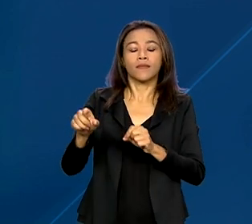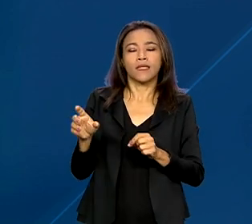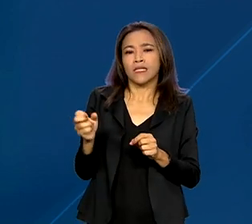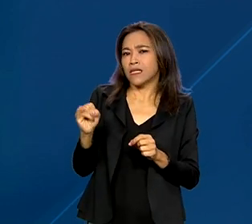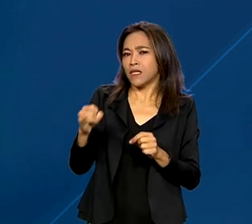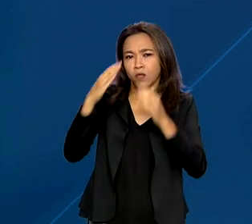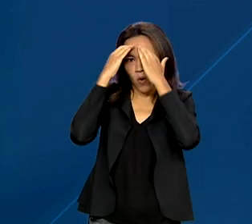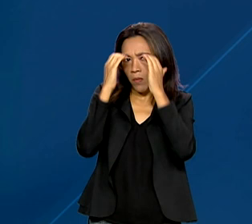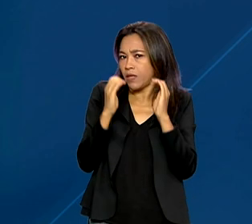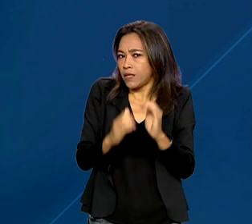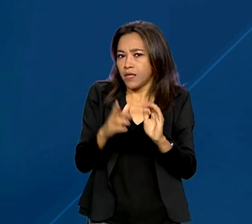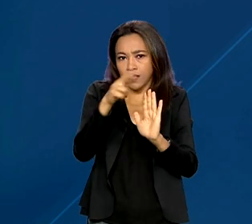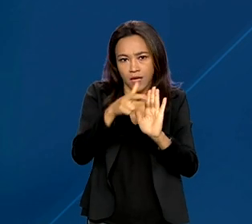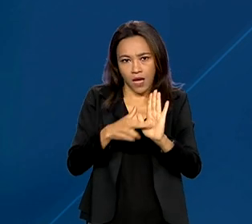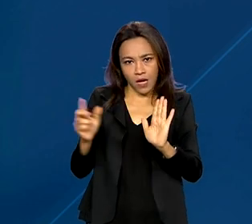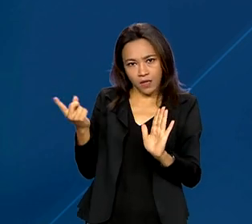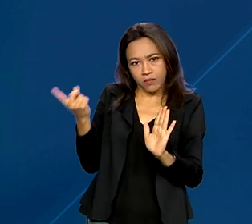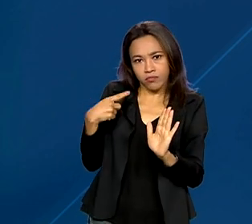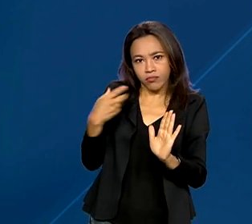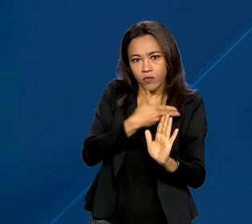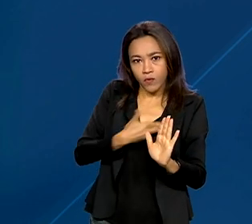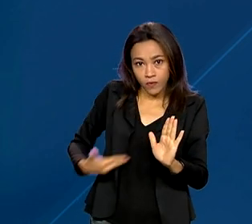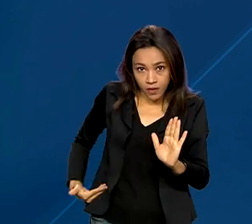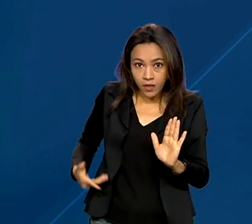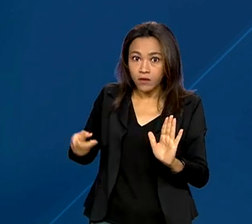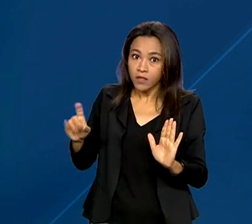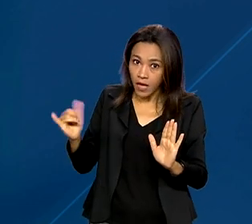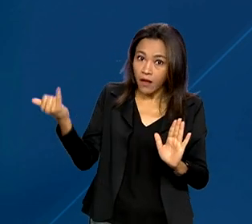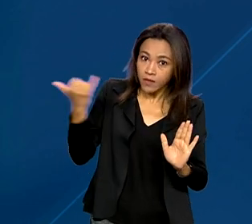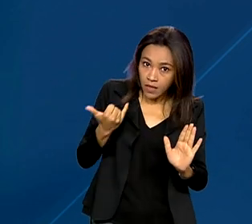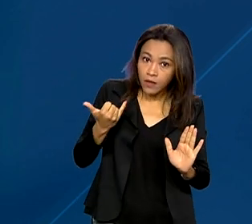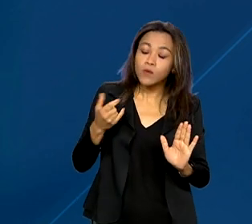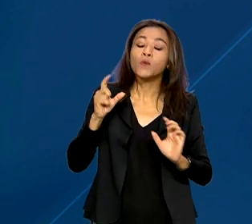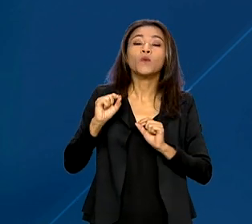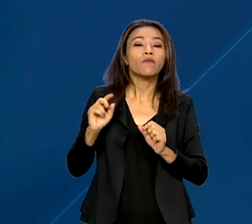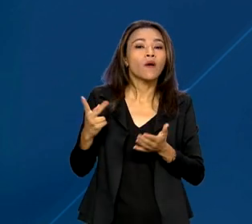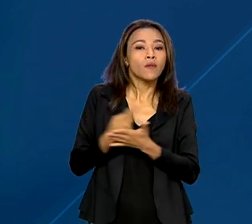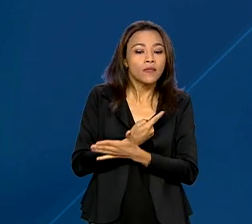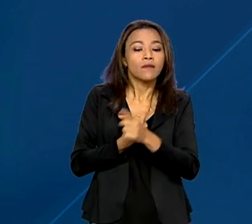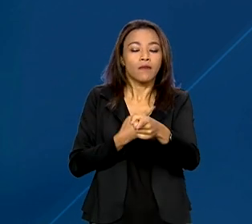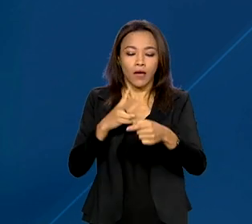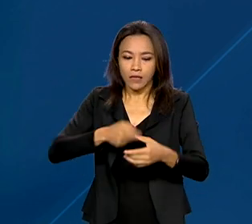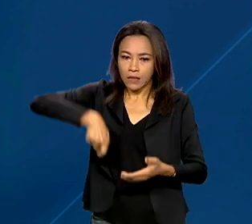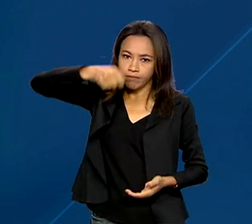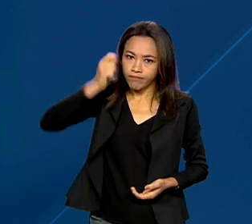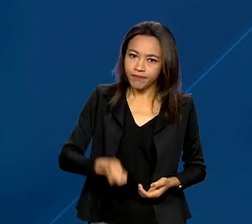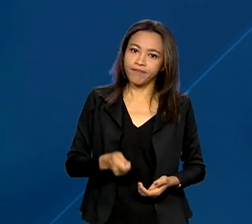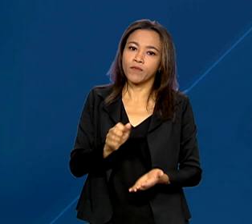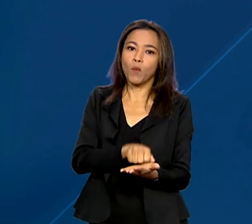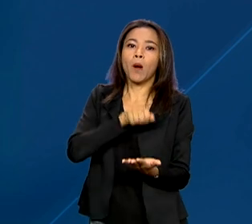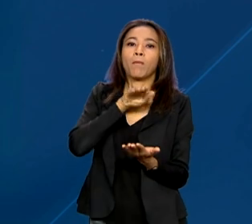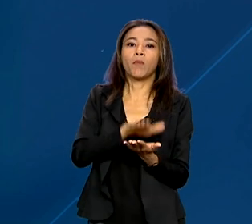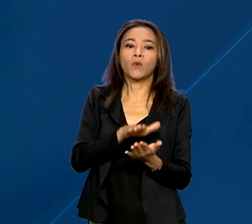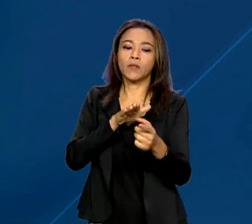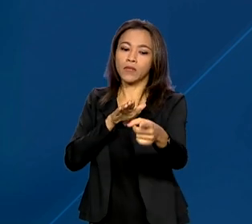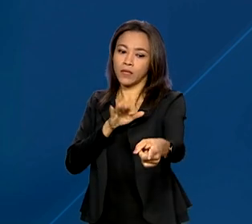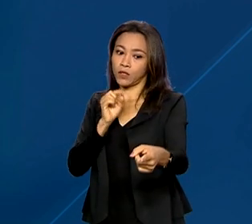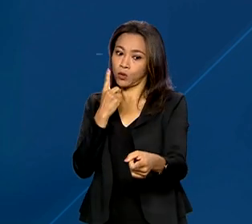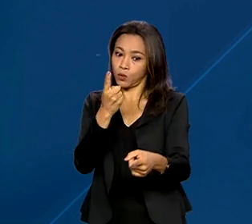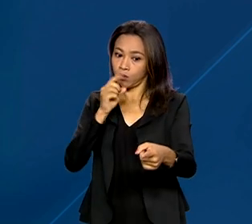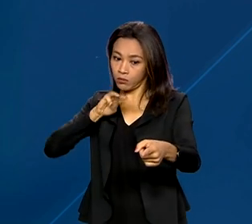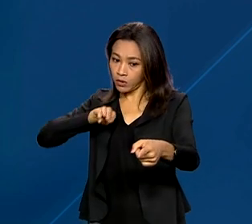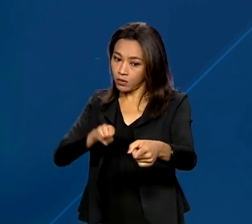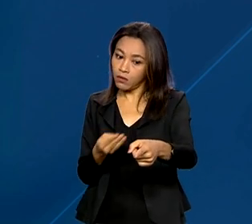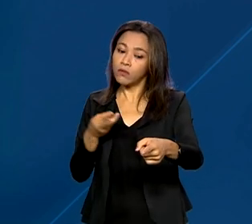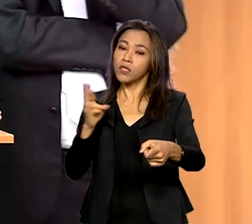Caso não cumpra a determinação após ser notificado, o Google será penalizado pela Senacom com multa de um milhão